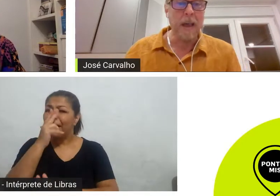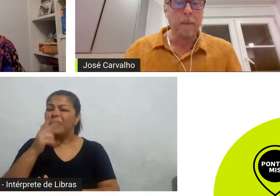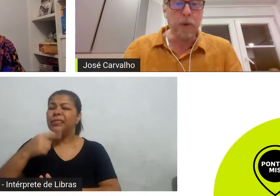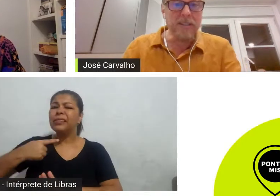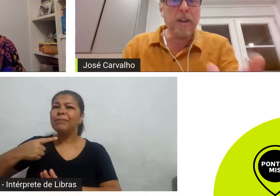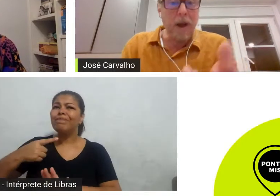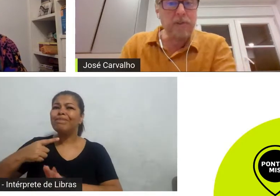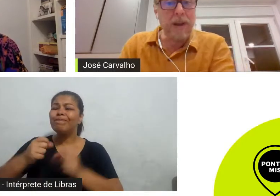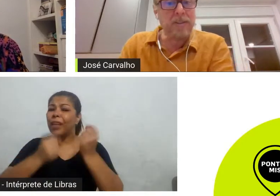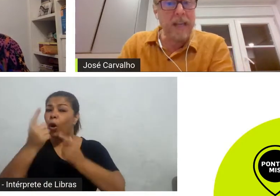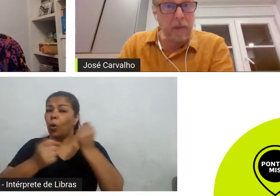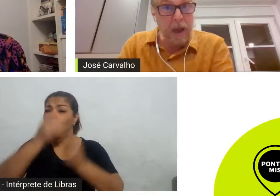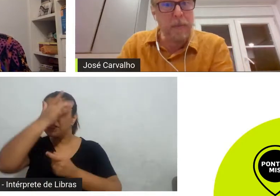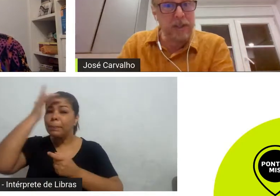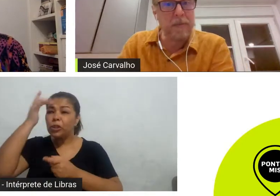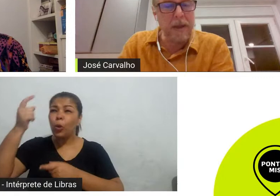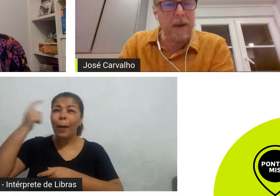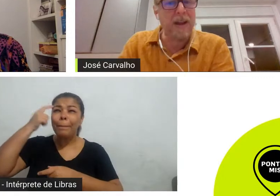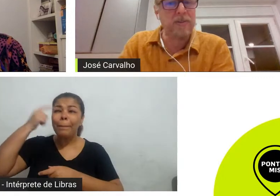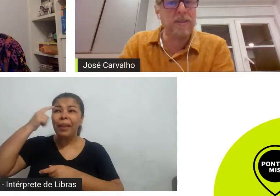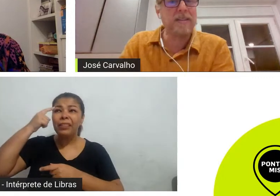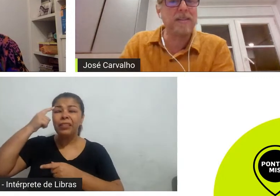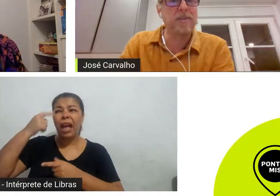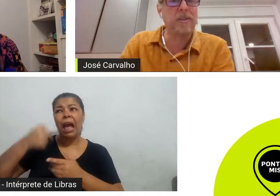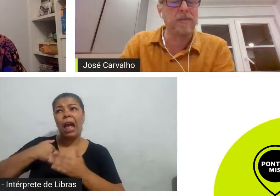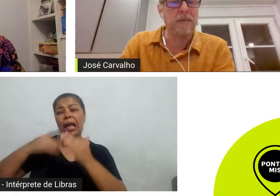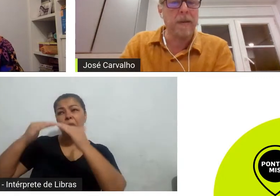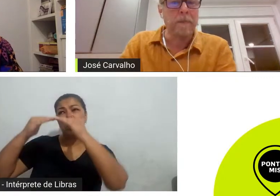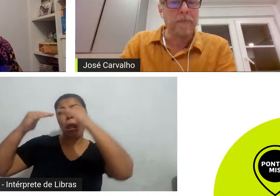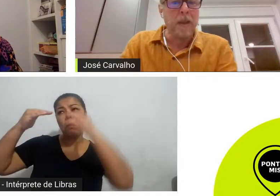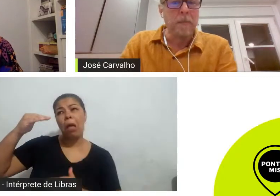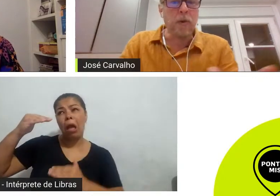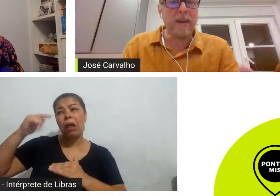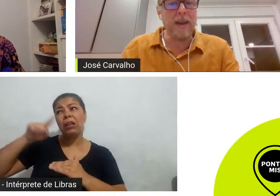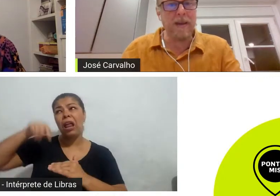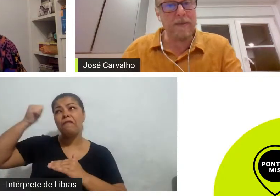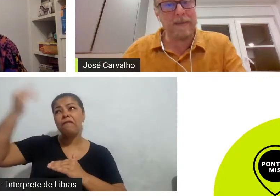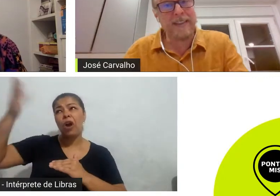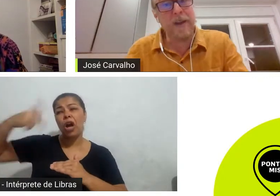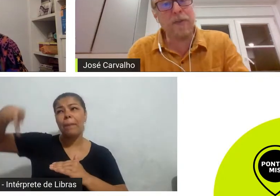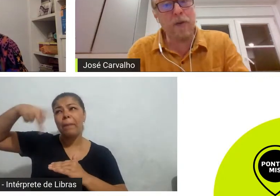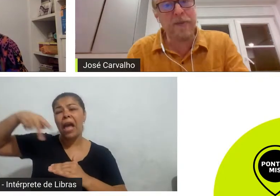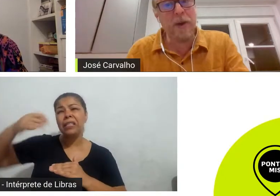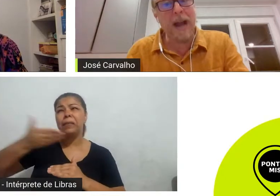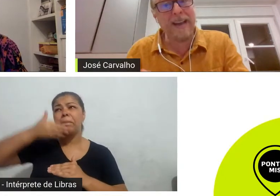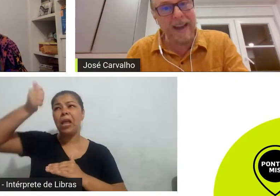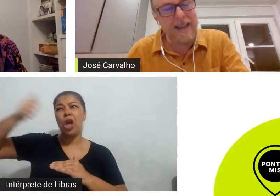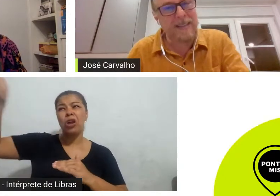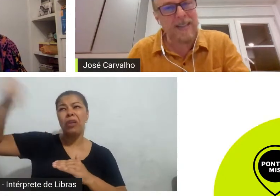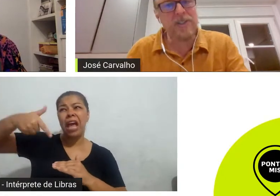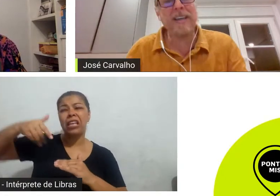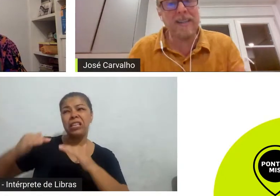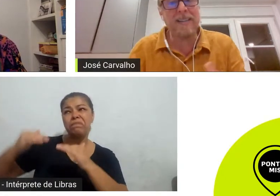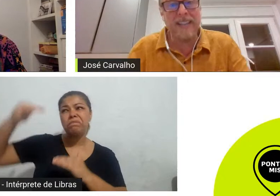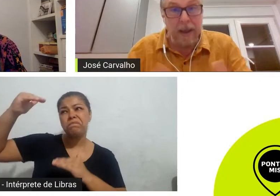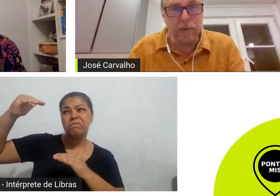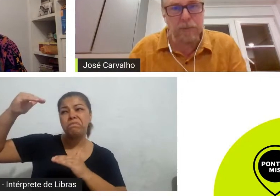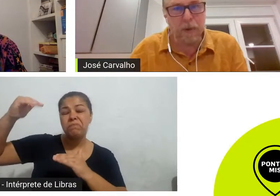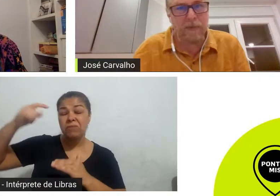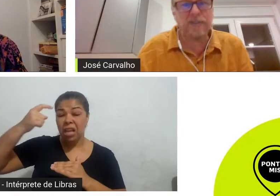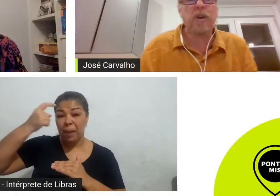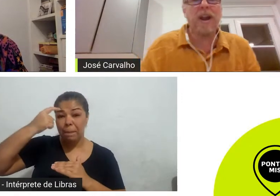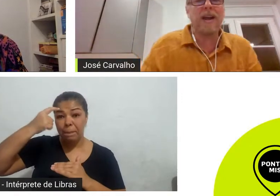por isso que eu acho o Castelo realmente emblemático nesse sentido porque devolveu a crença de que